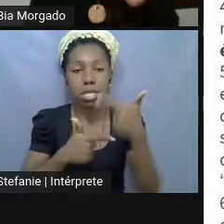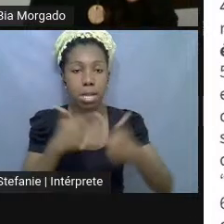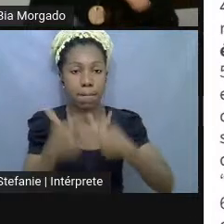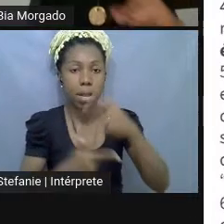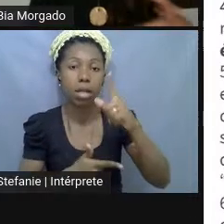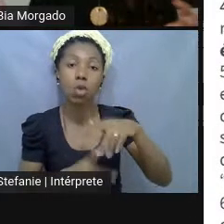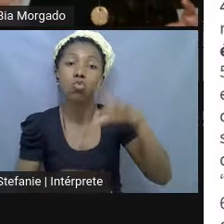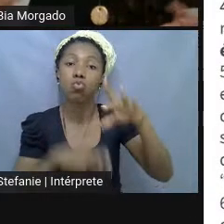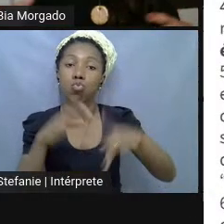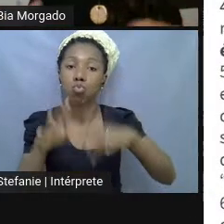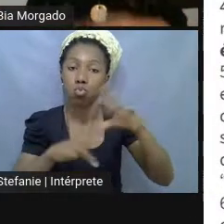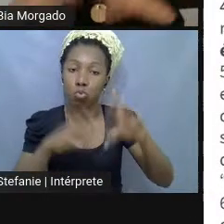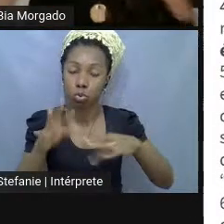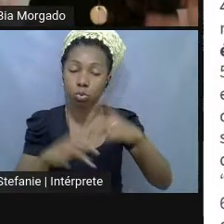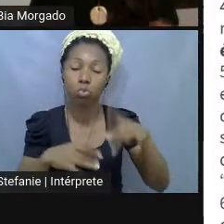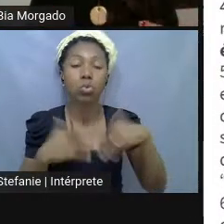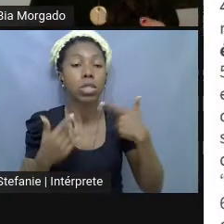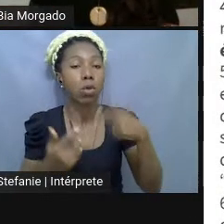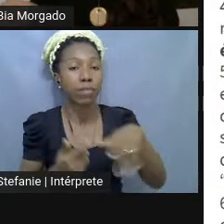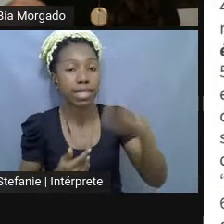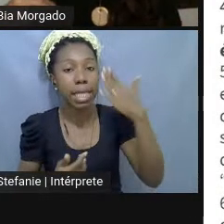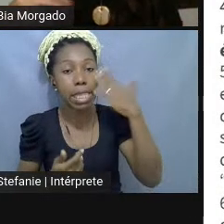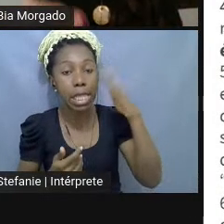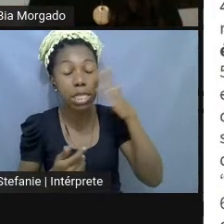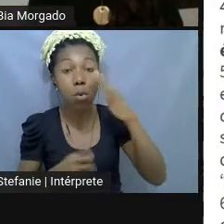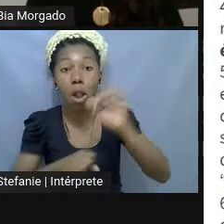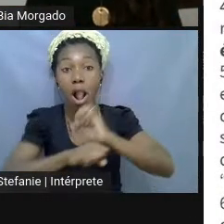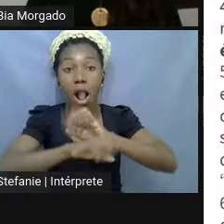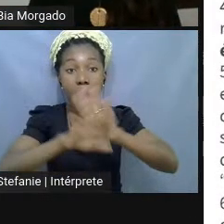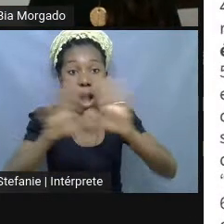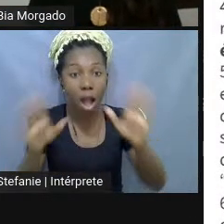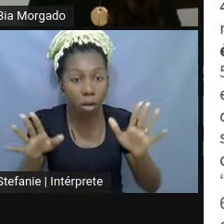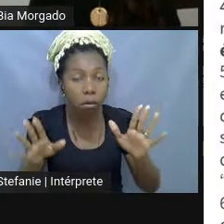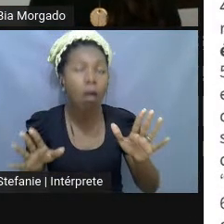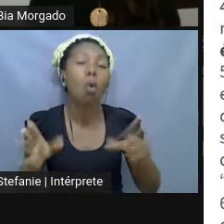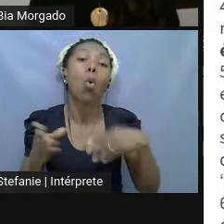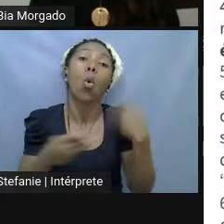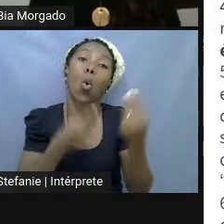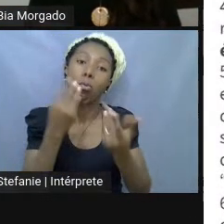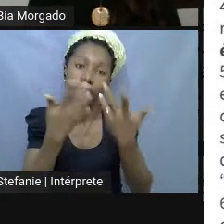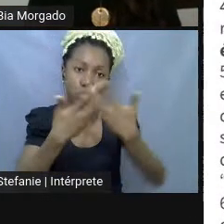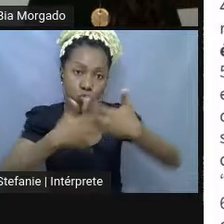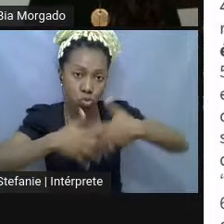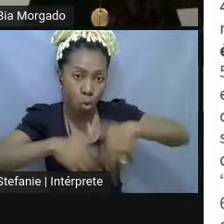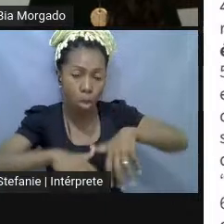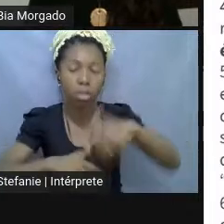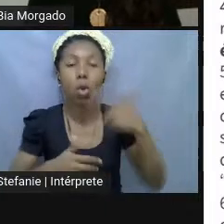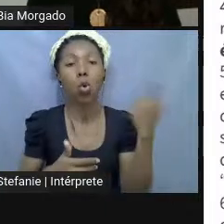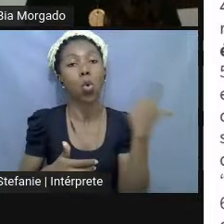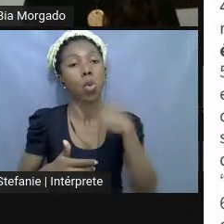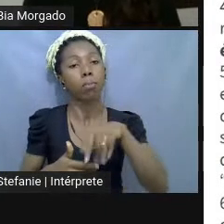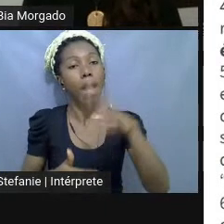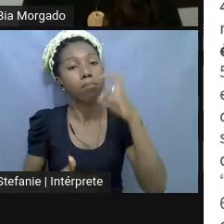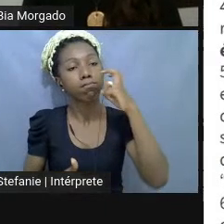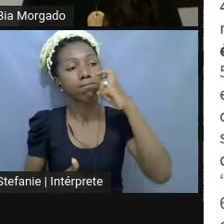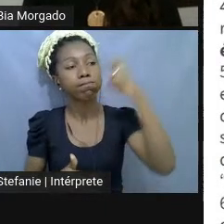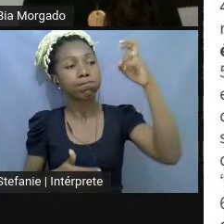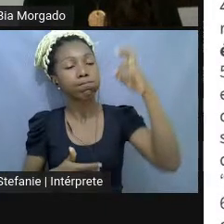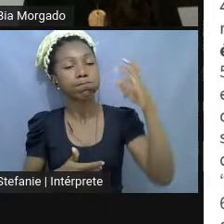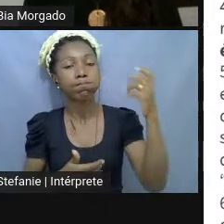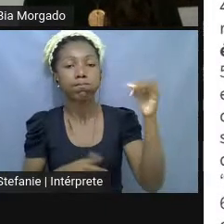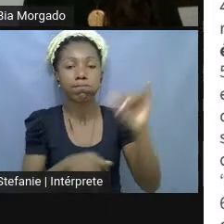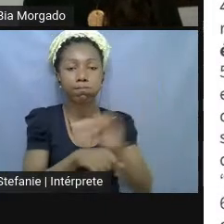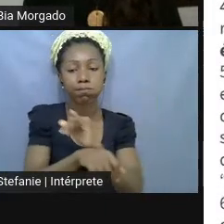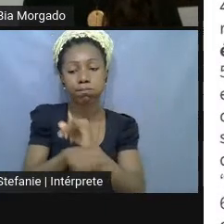do momento em que você entende essa dinâmica, você pode se deslocar com muito mais inteligência entre esses